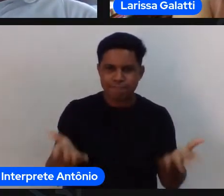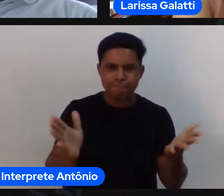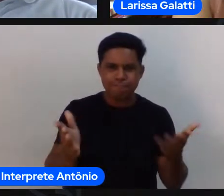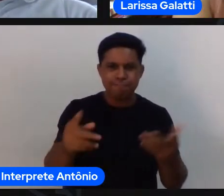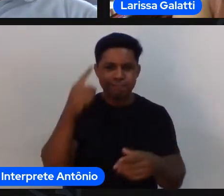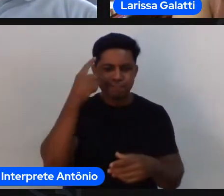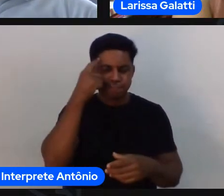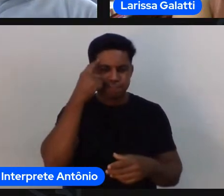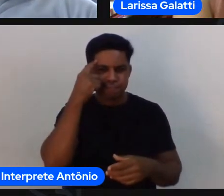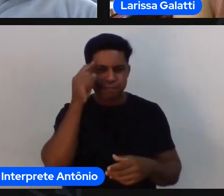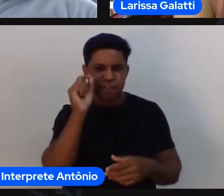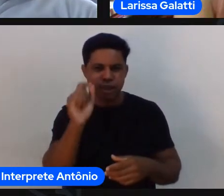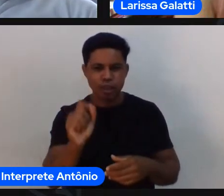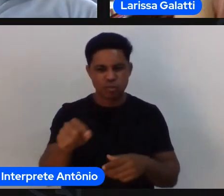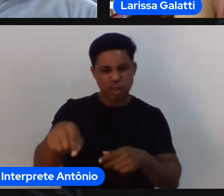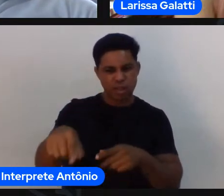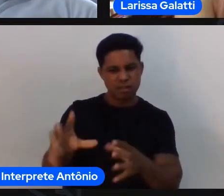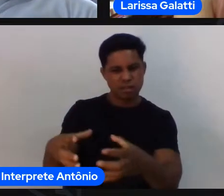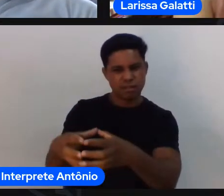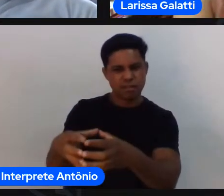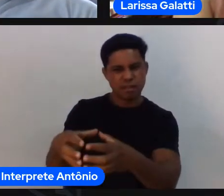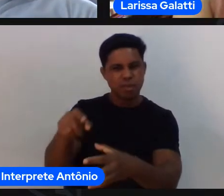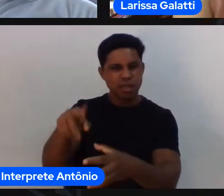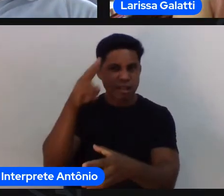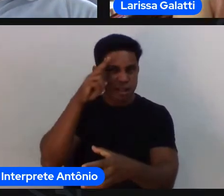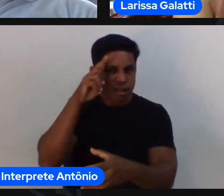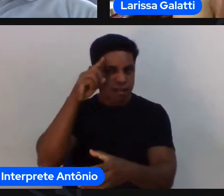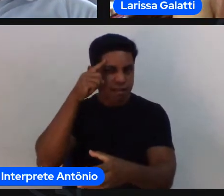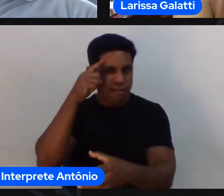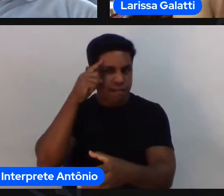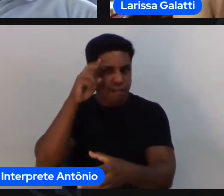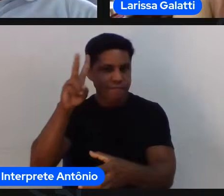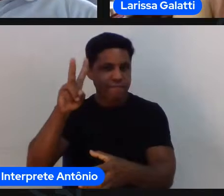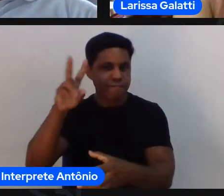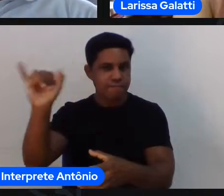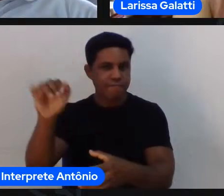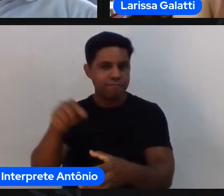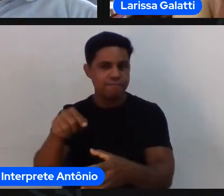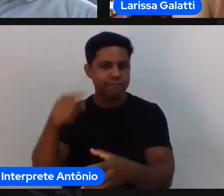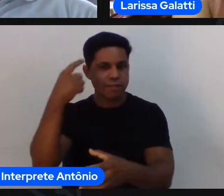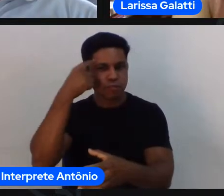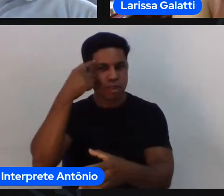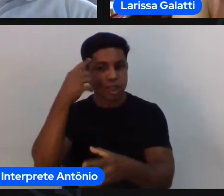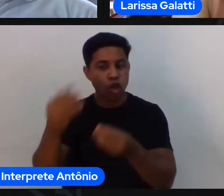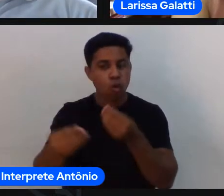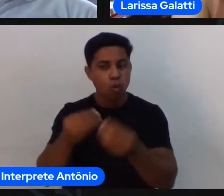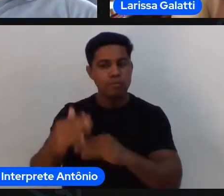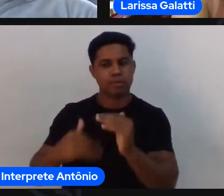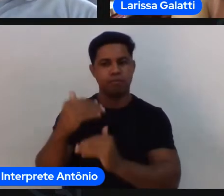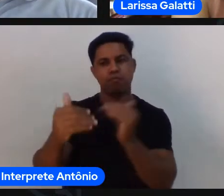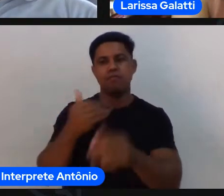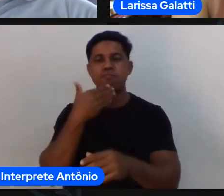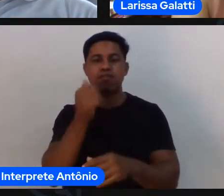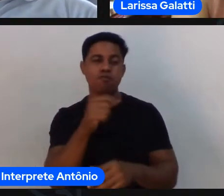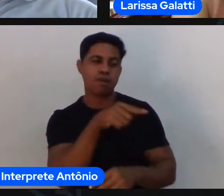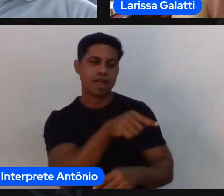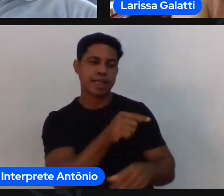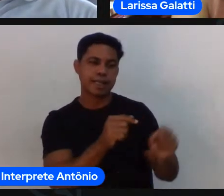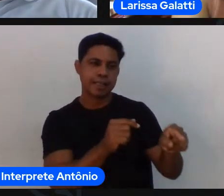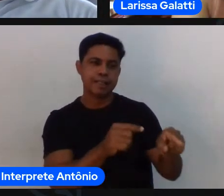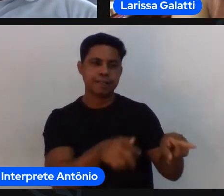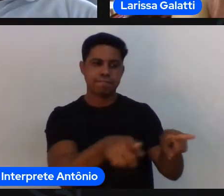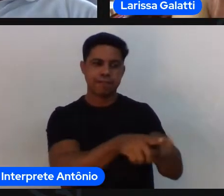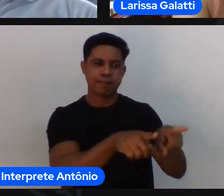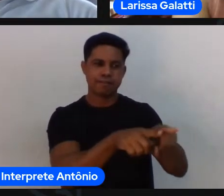sobre essa prática né entender os porquês e a partir do momento que eu entendo o porquê eu vou escolher melhor as ações né o que